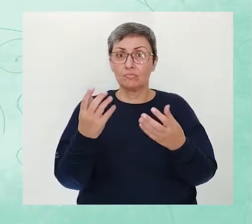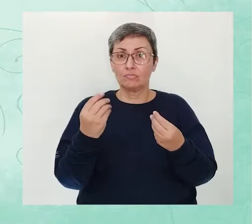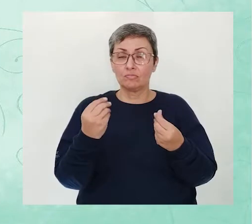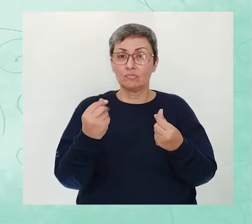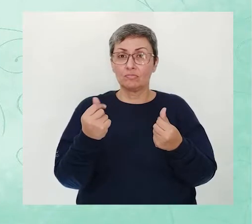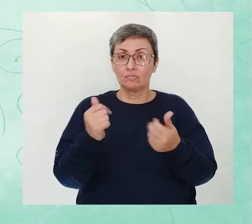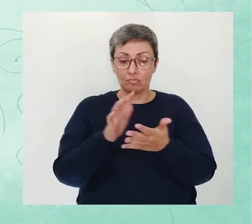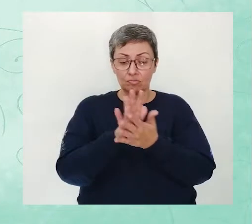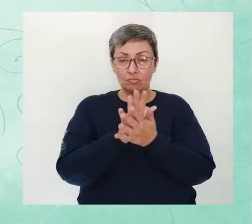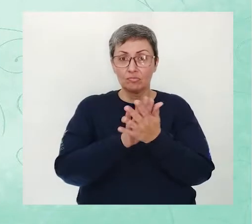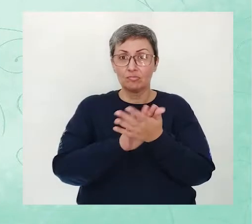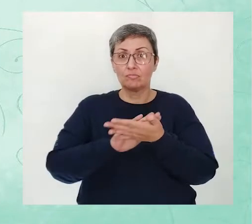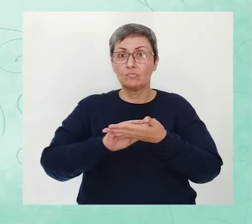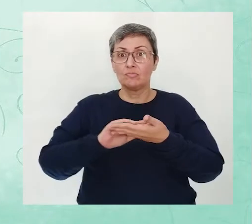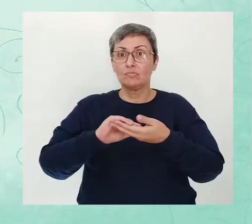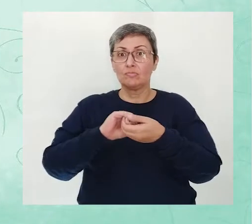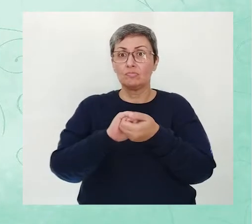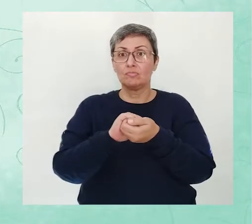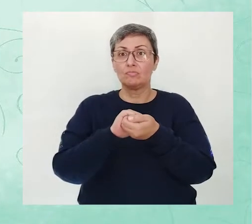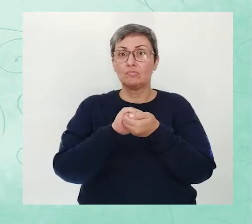minhas palmas ponho